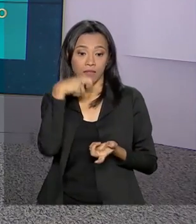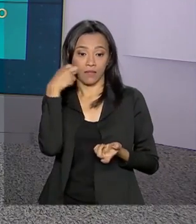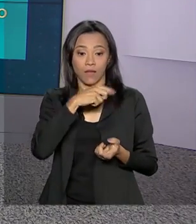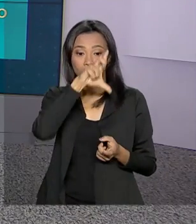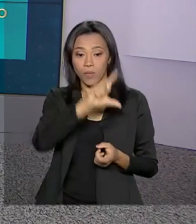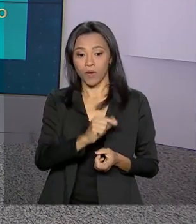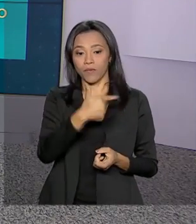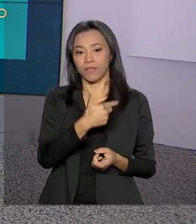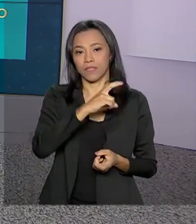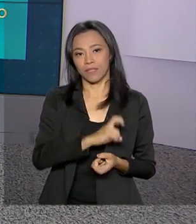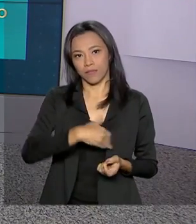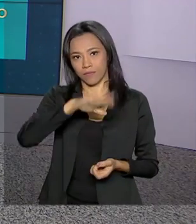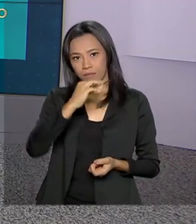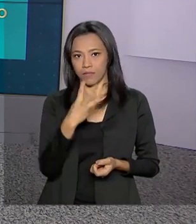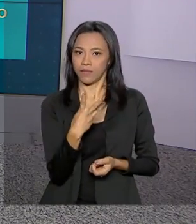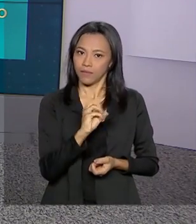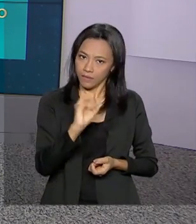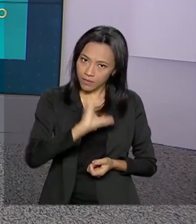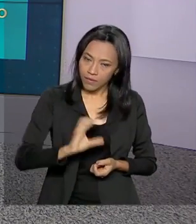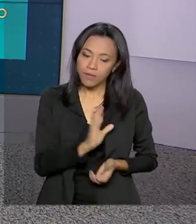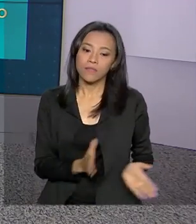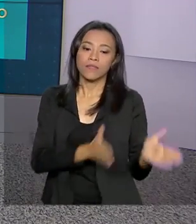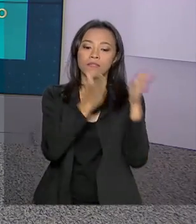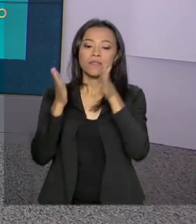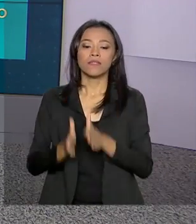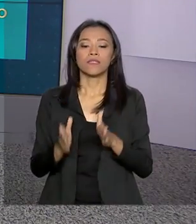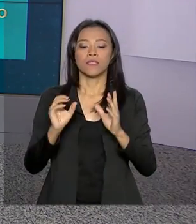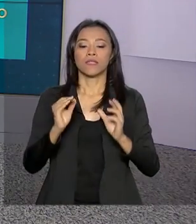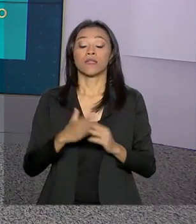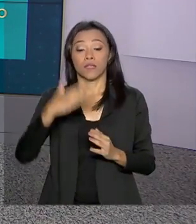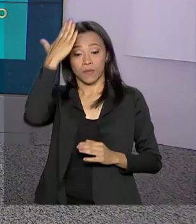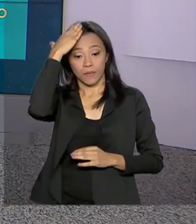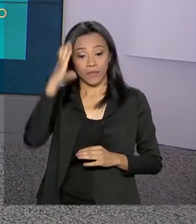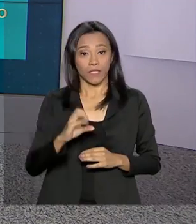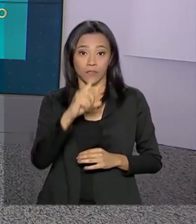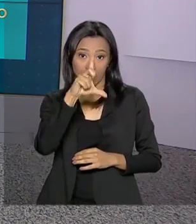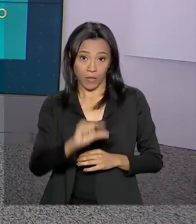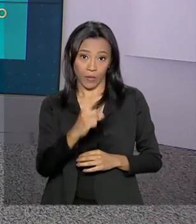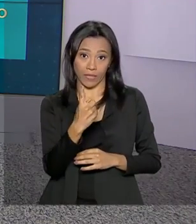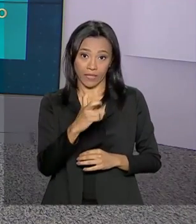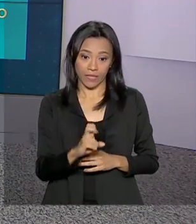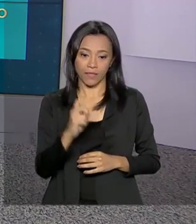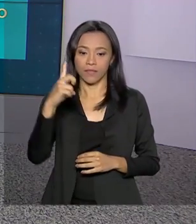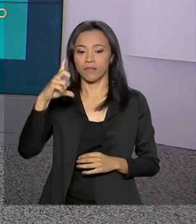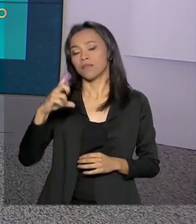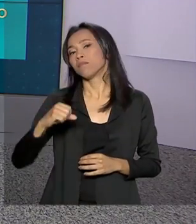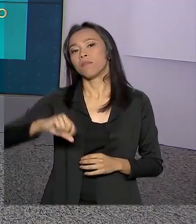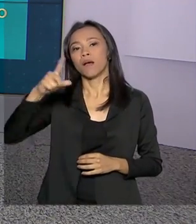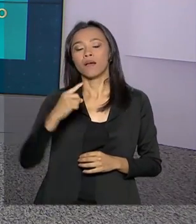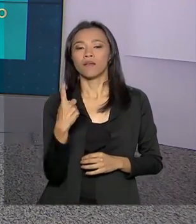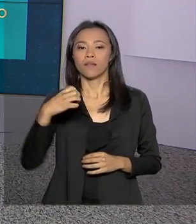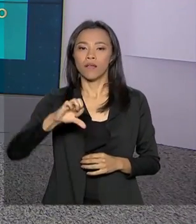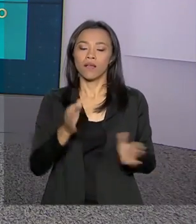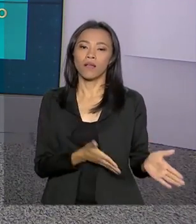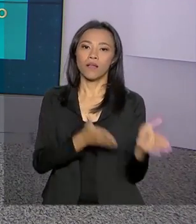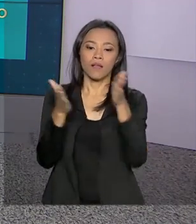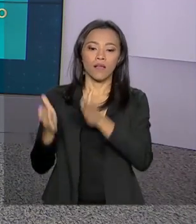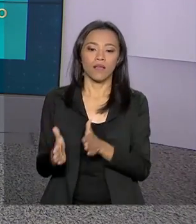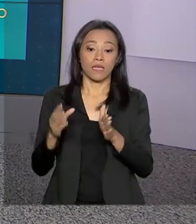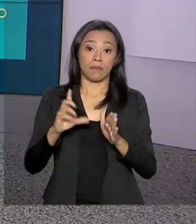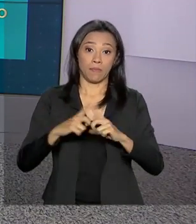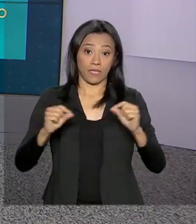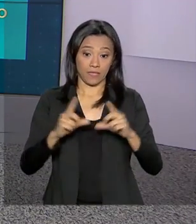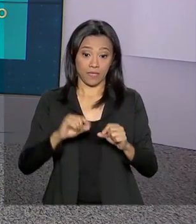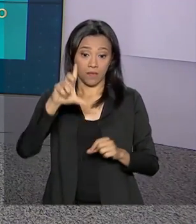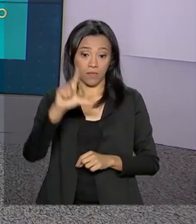25, máxima de 30 graus. Em Curitiba, mínima de 15 e máxima de 19 graus. E em Brasília, nós temos mínima de